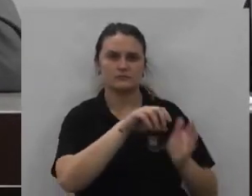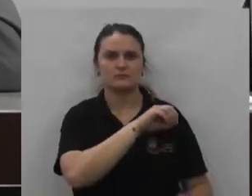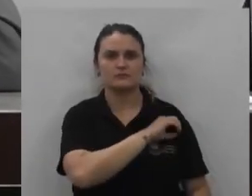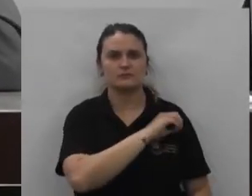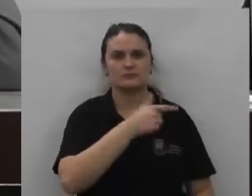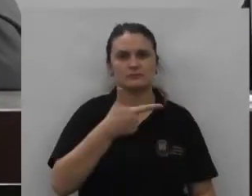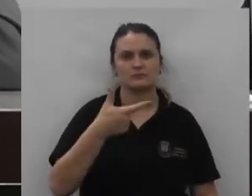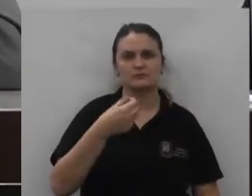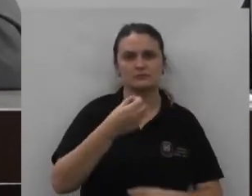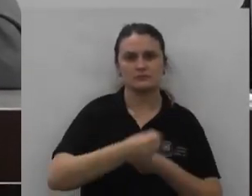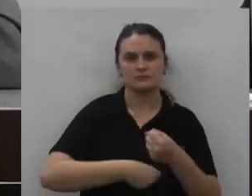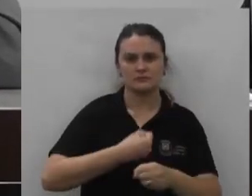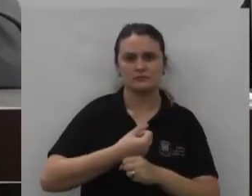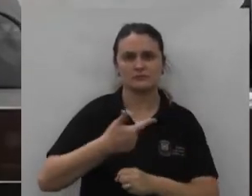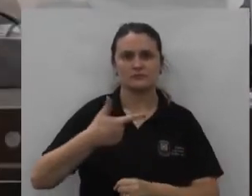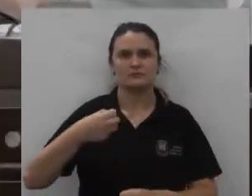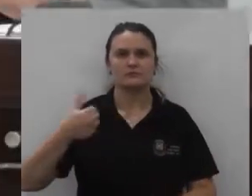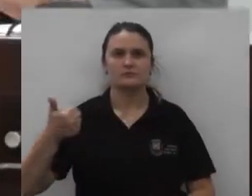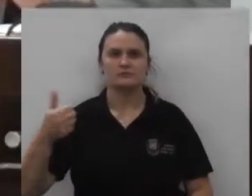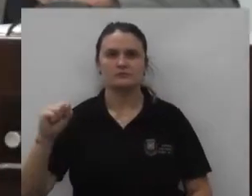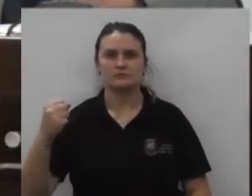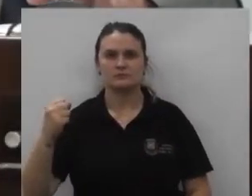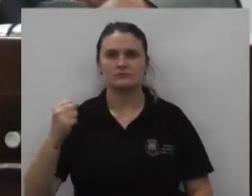ordinária número 20 de 2018